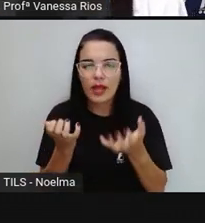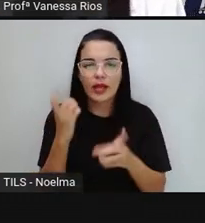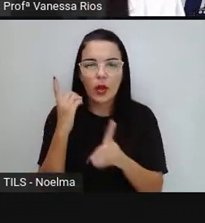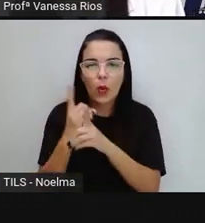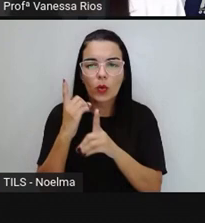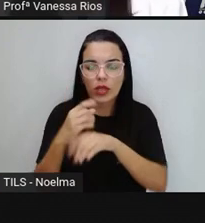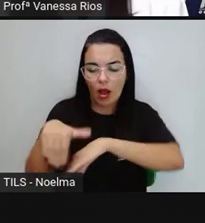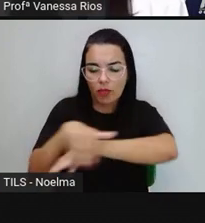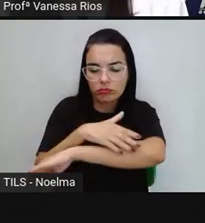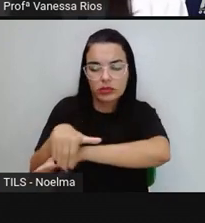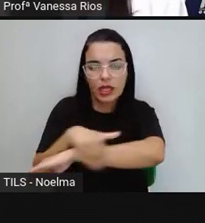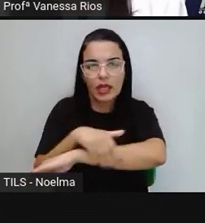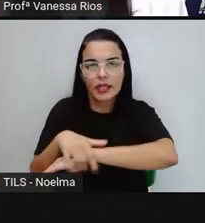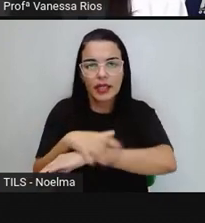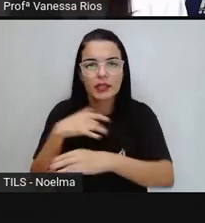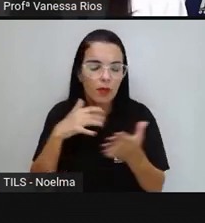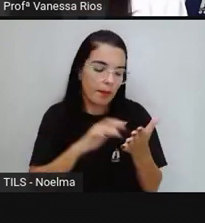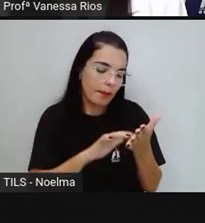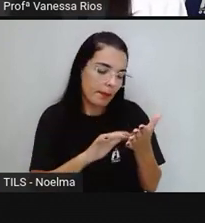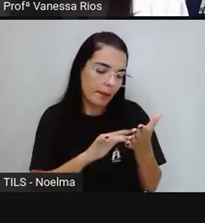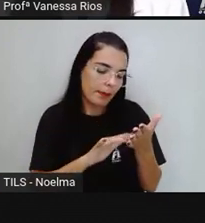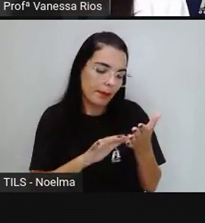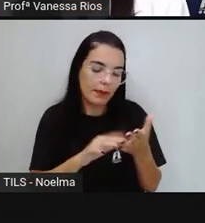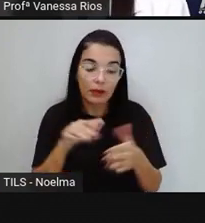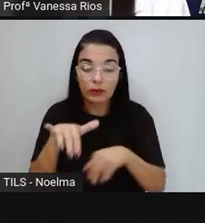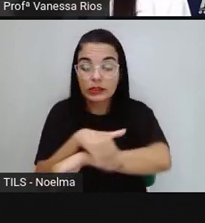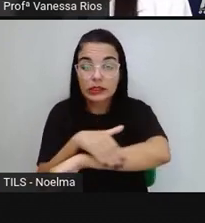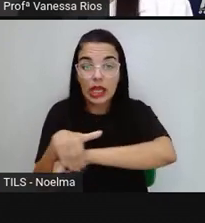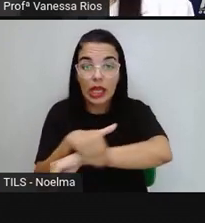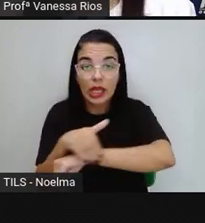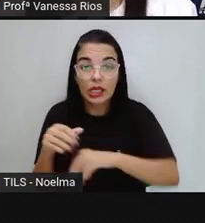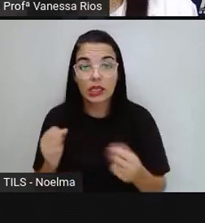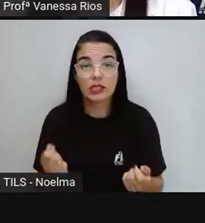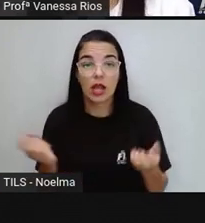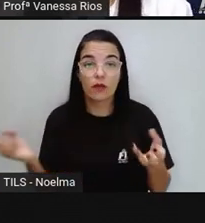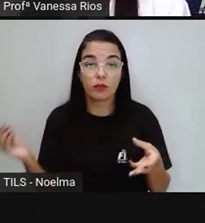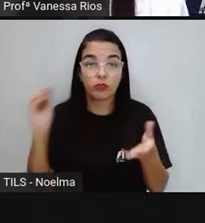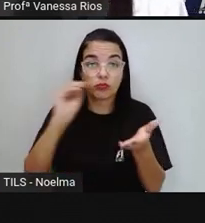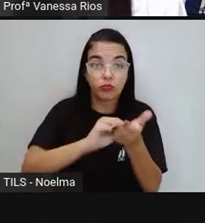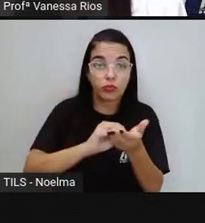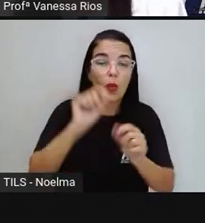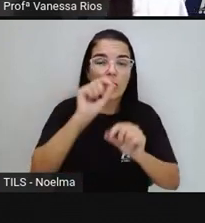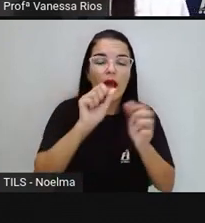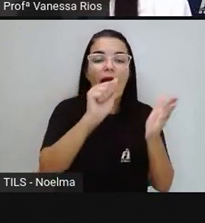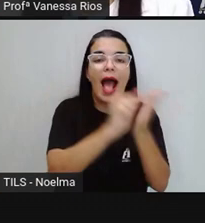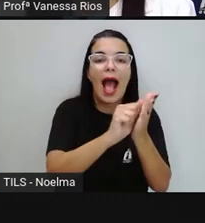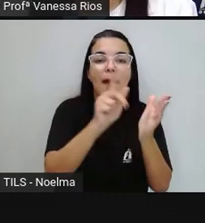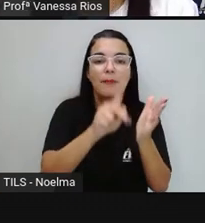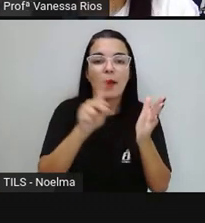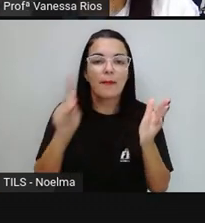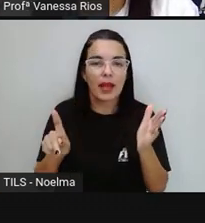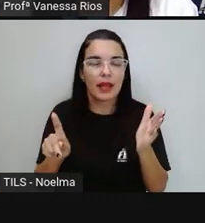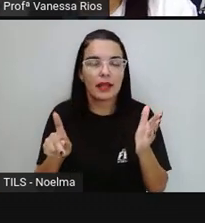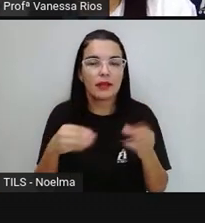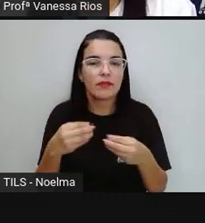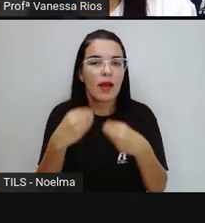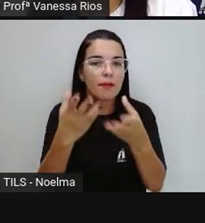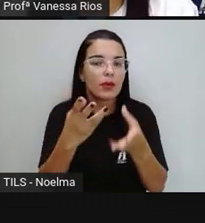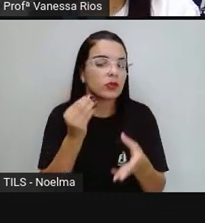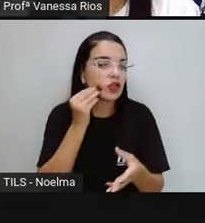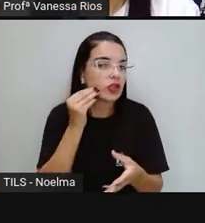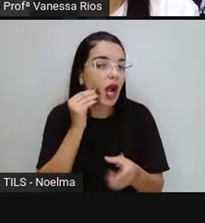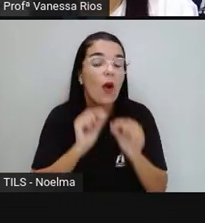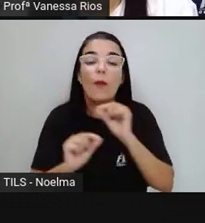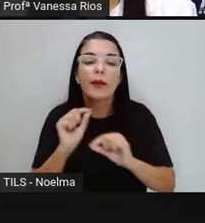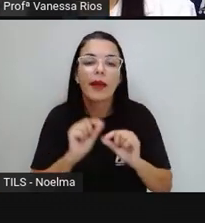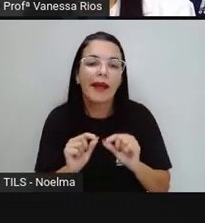lugar que eu desejo ir aqui em Feira de Santana, o que o programa ou o o aplicativo vai me mostrar,